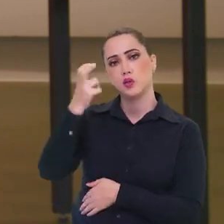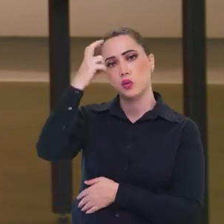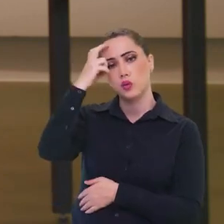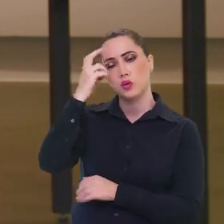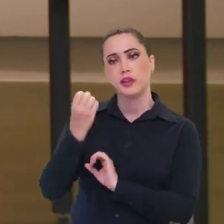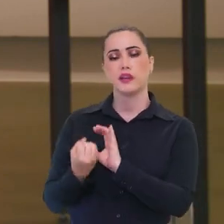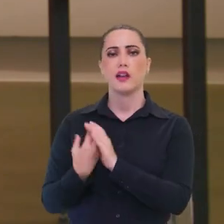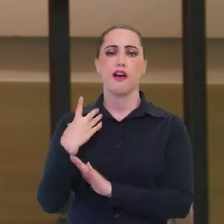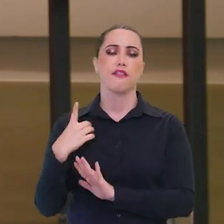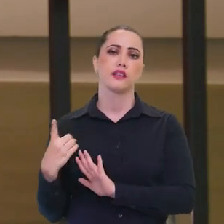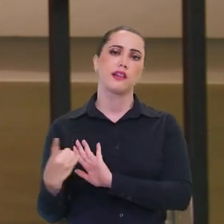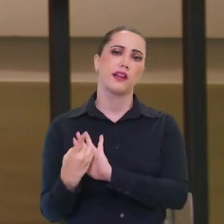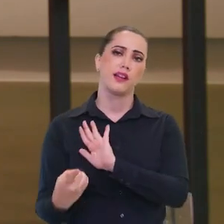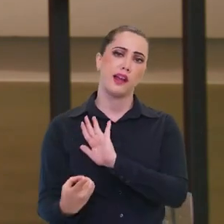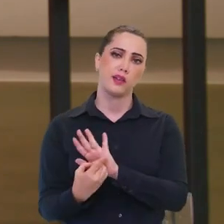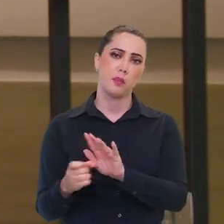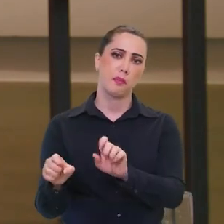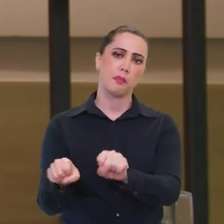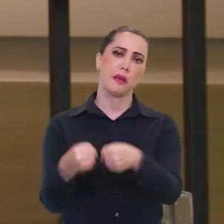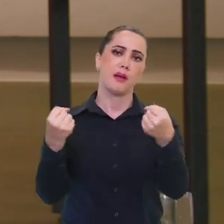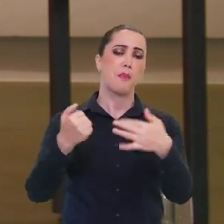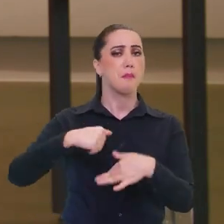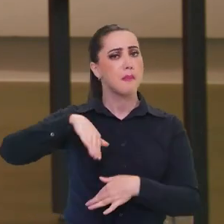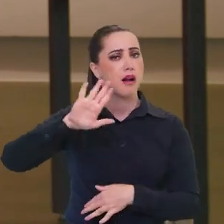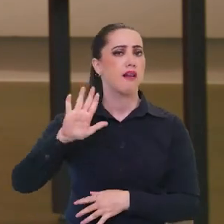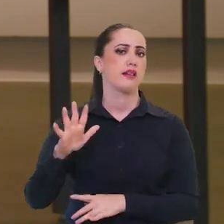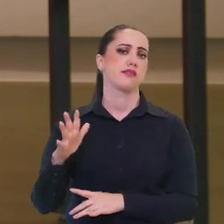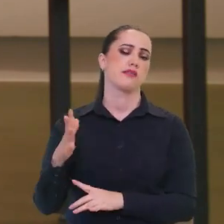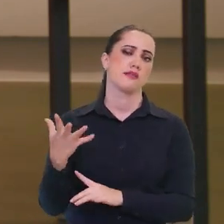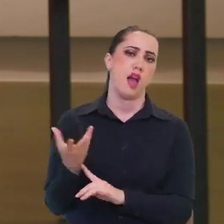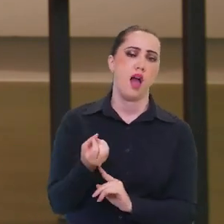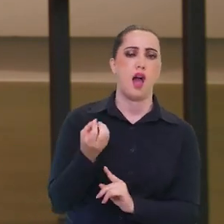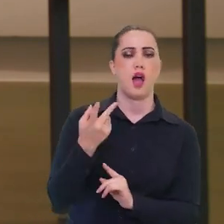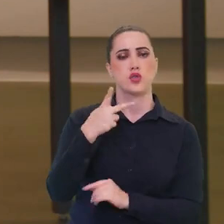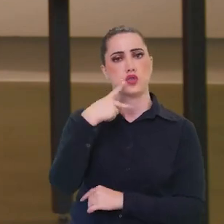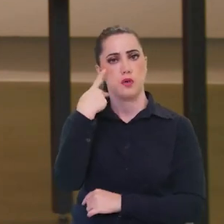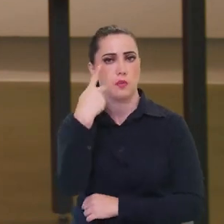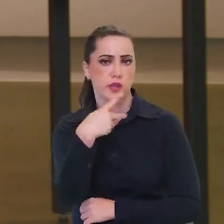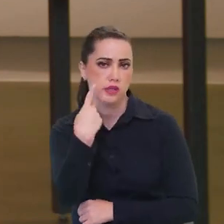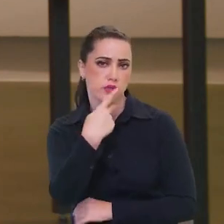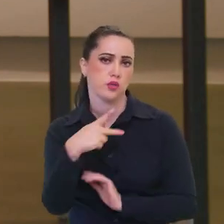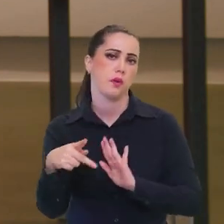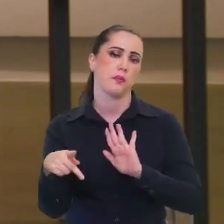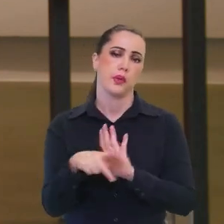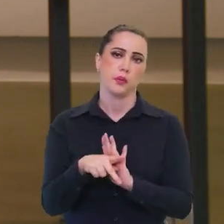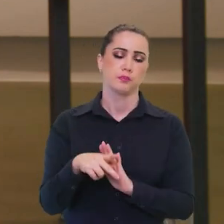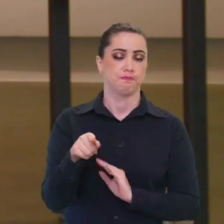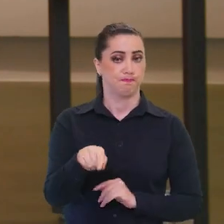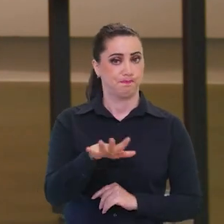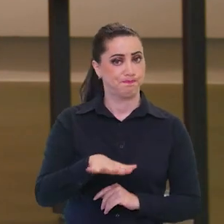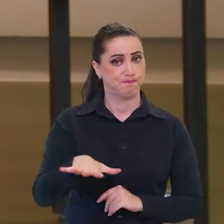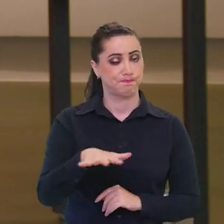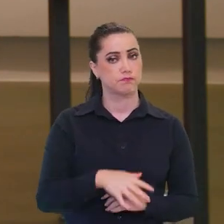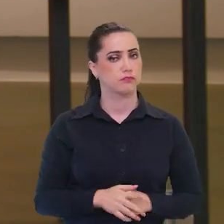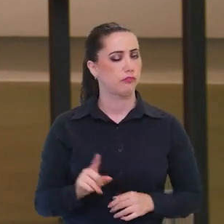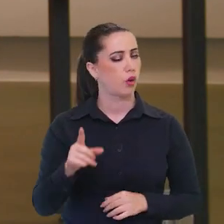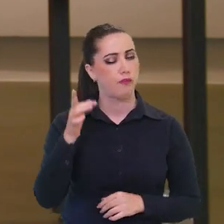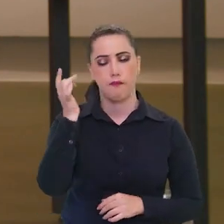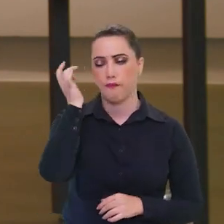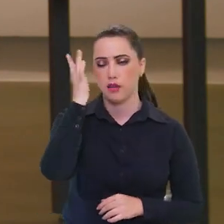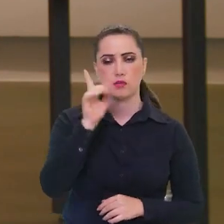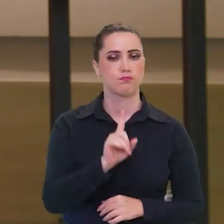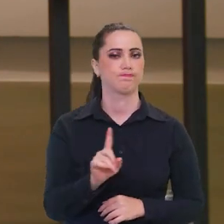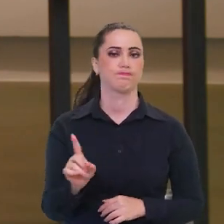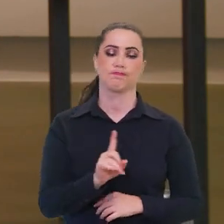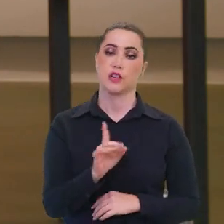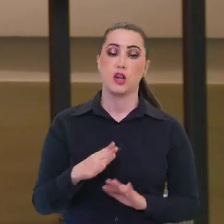verdade, decretos que vinham desmontando, na verdade, uma construção das políticas públicas da cultura, né? Então, não foi muito fácil,